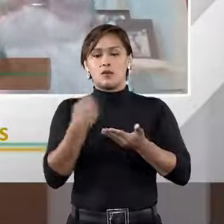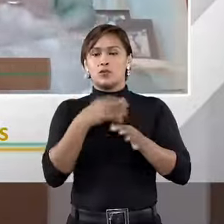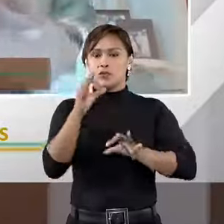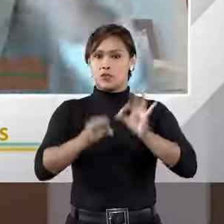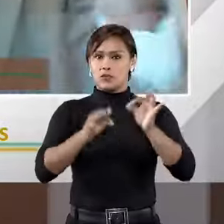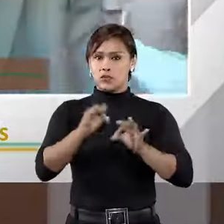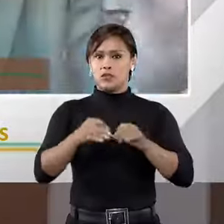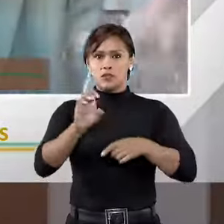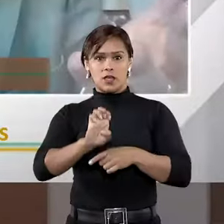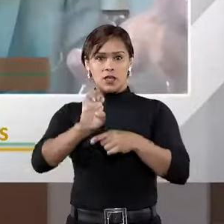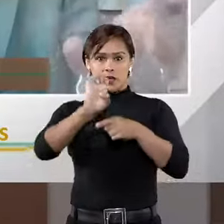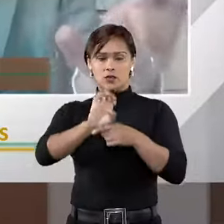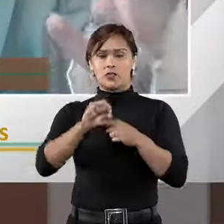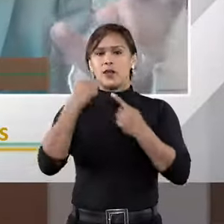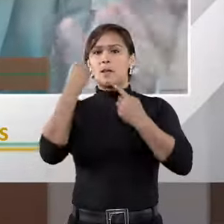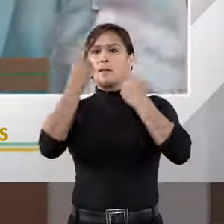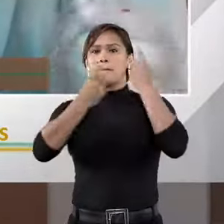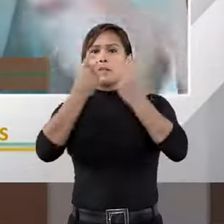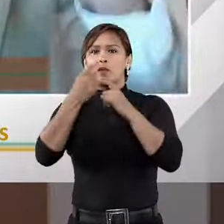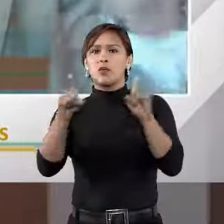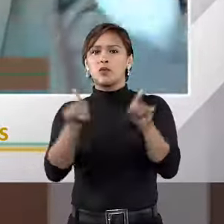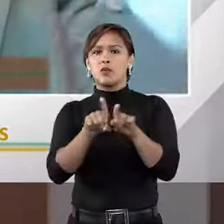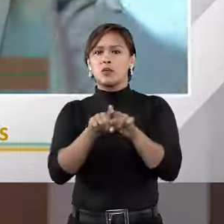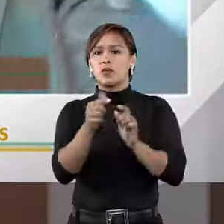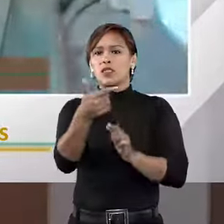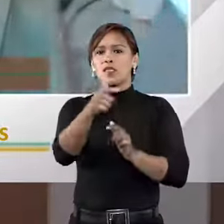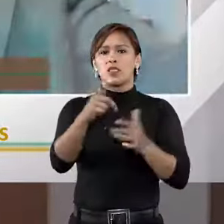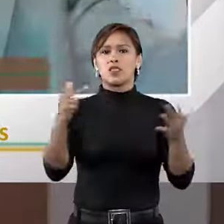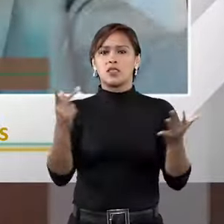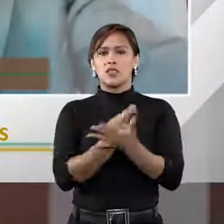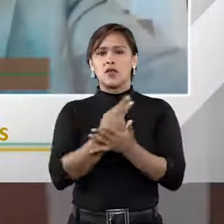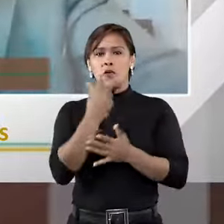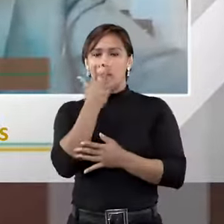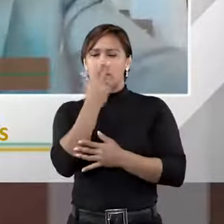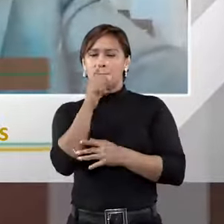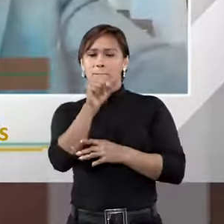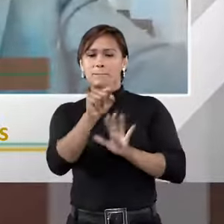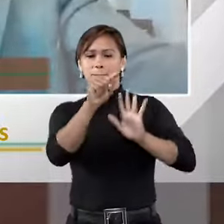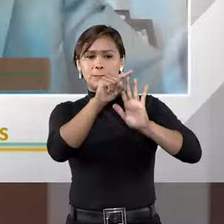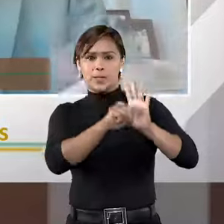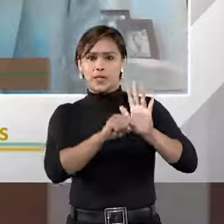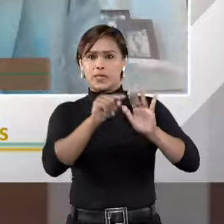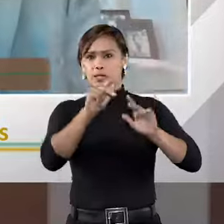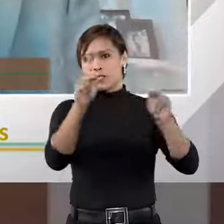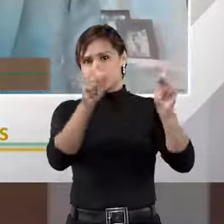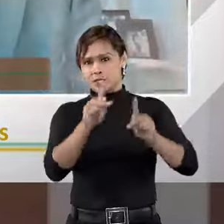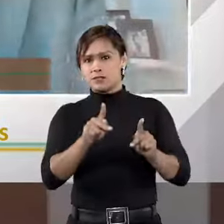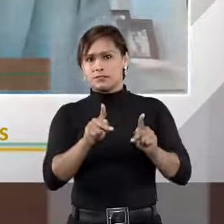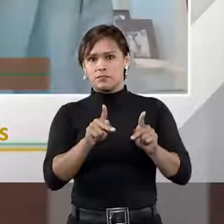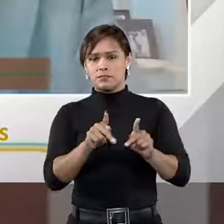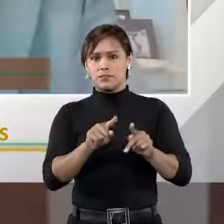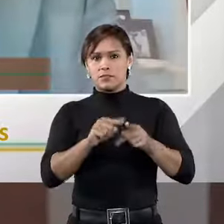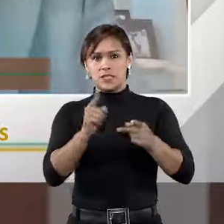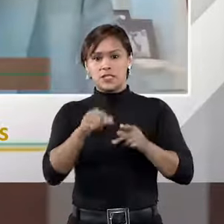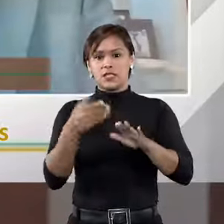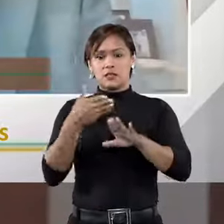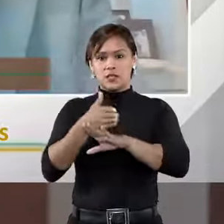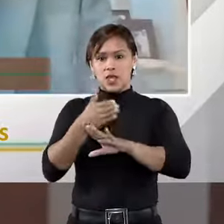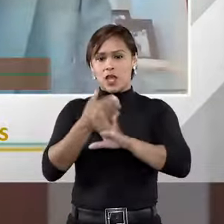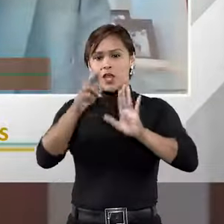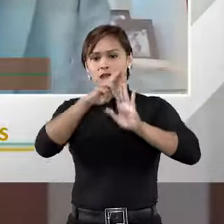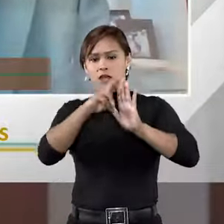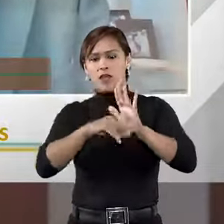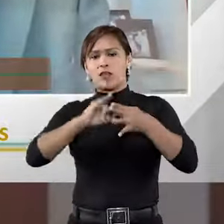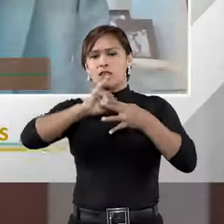judiciário, o Estado, se preocupa com que não haja sequer a aparência de que ele é parcial. Então, dentro daquelas